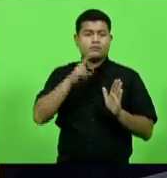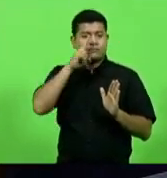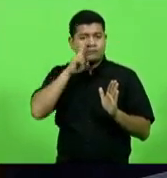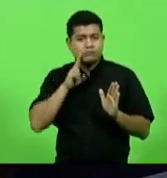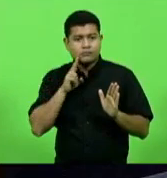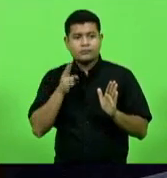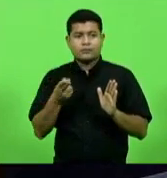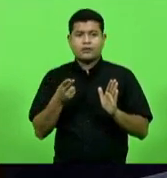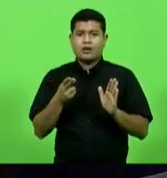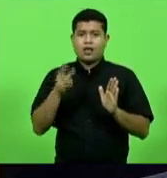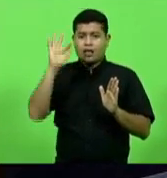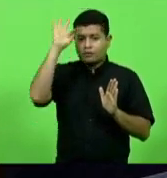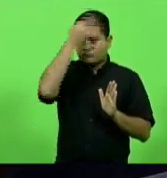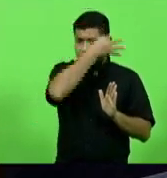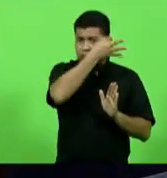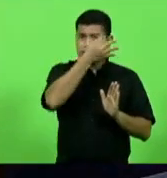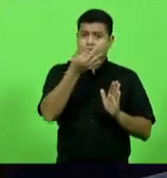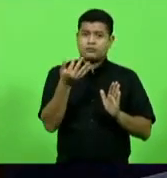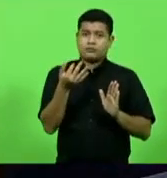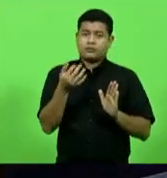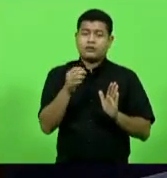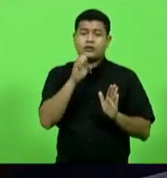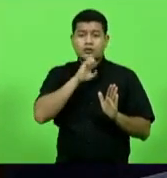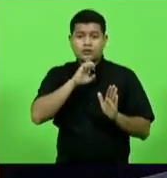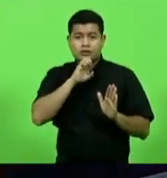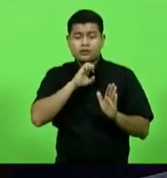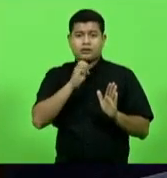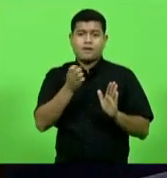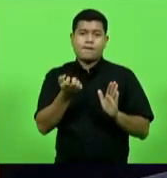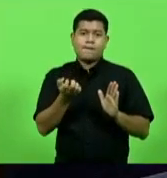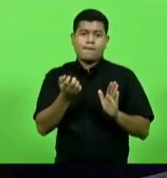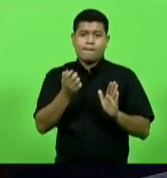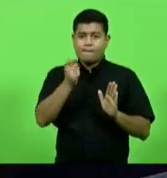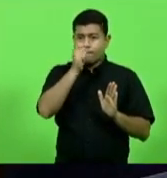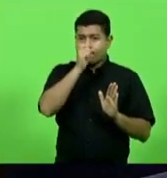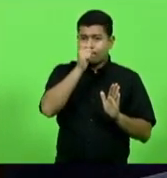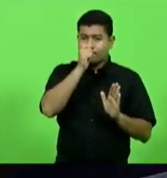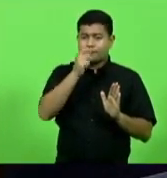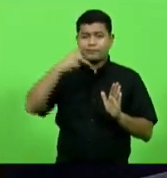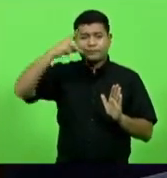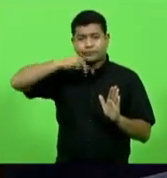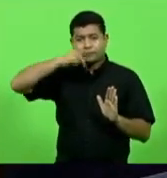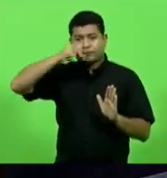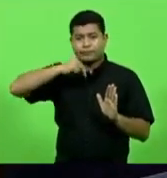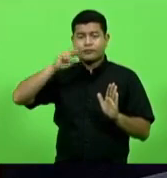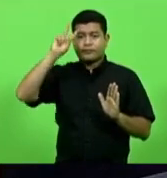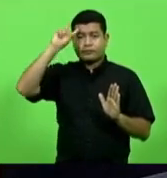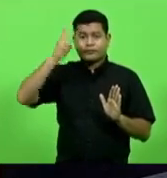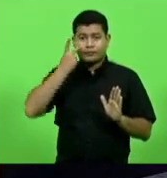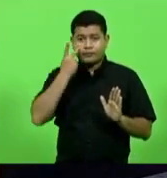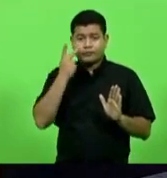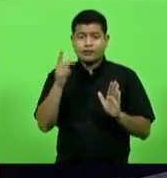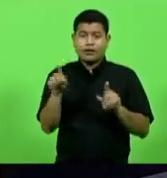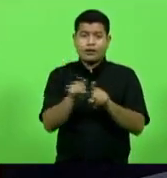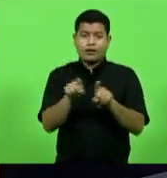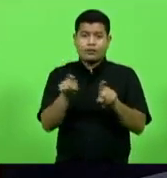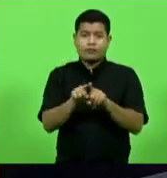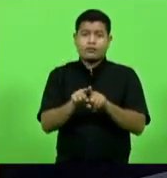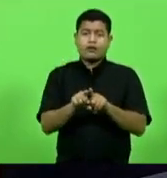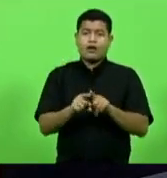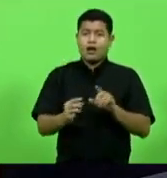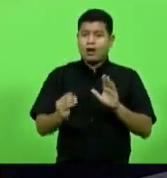Fabiano da Luz deputado Felipe Estevam deputado João Amin deputado Kennedy Nunes deputado Milton Obos deputado Moacir Sopel